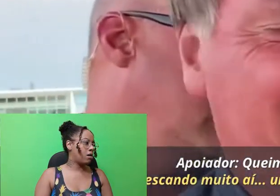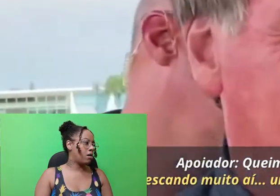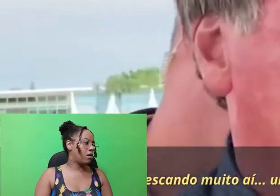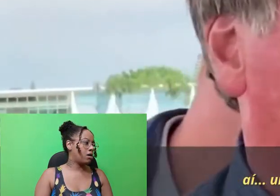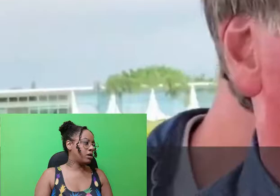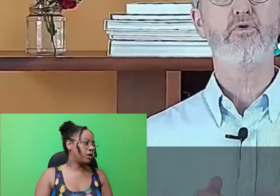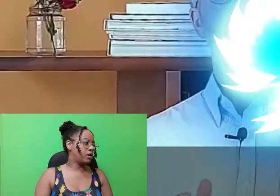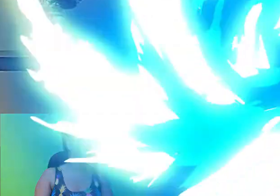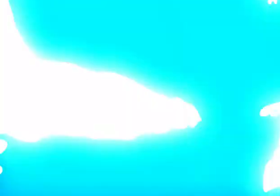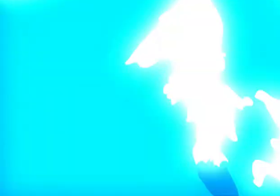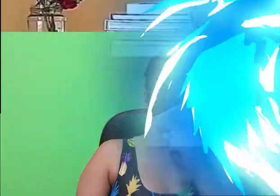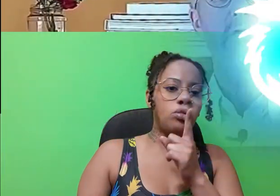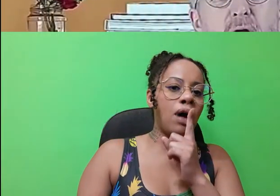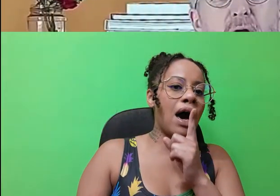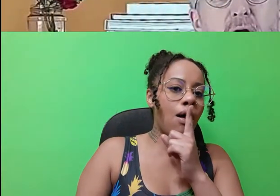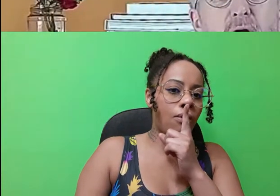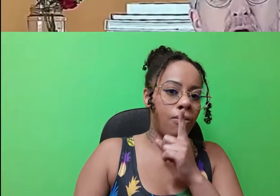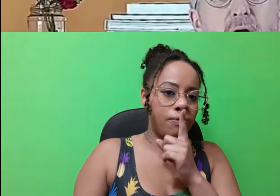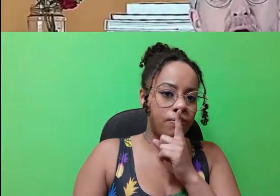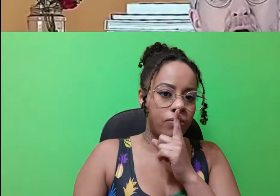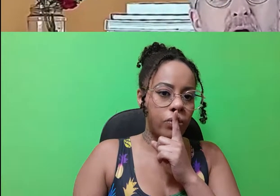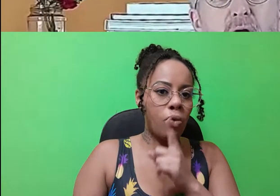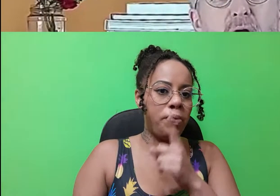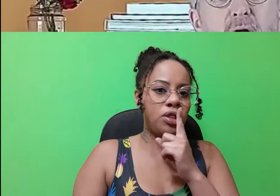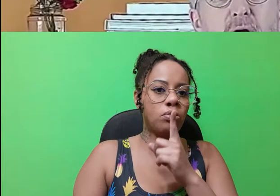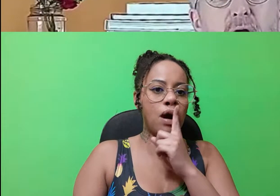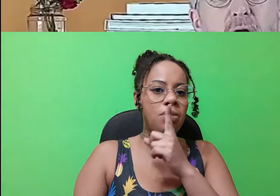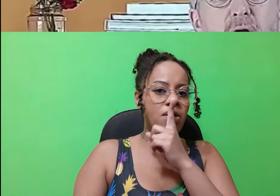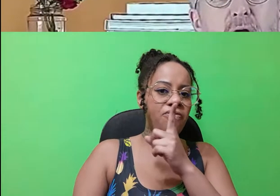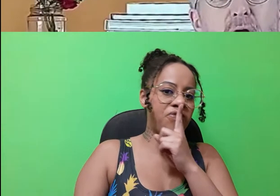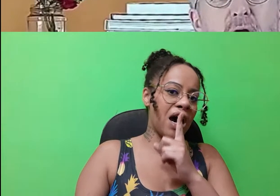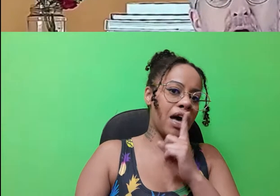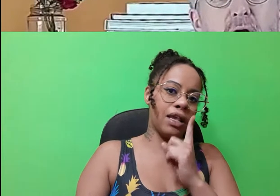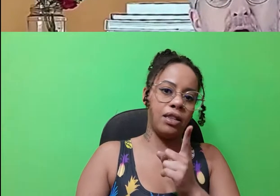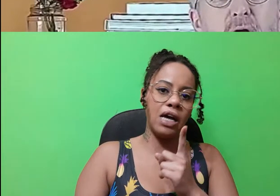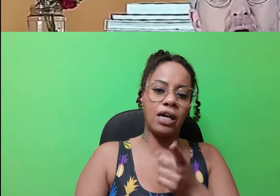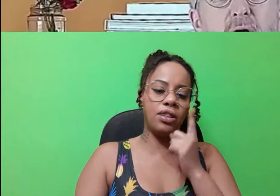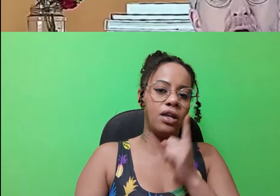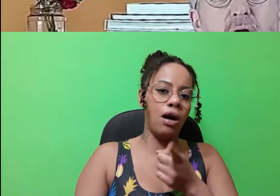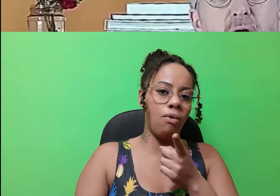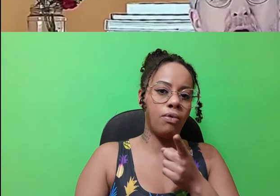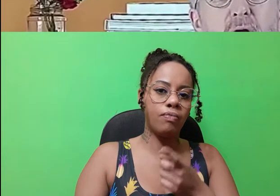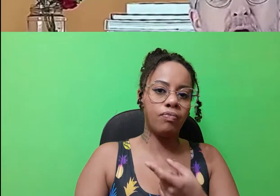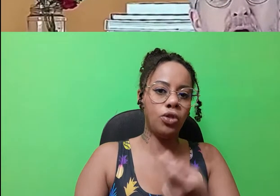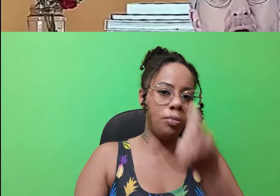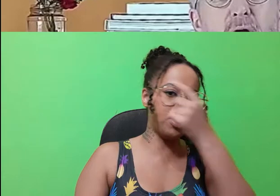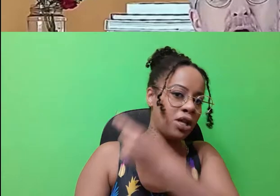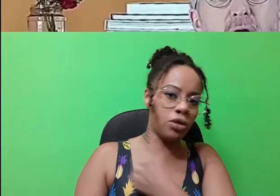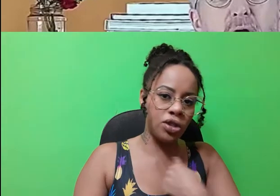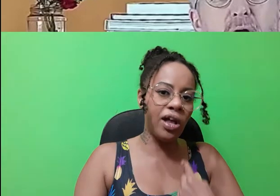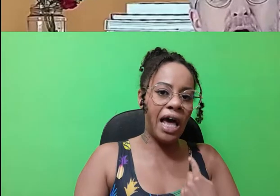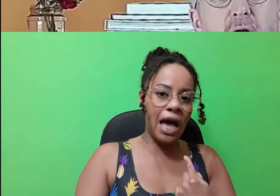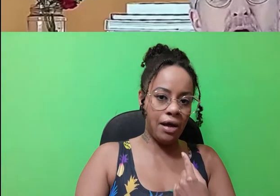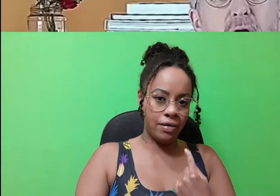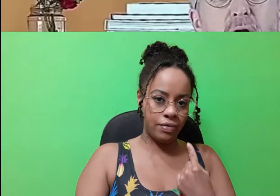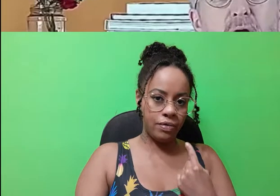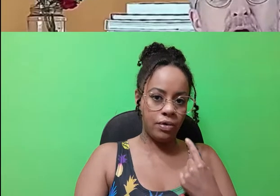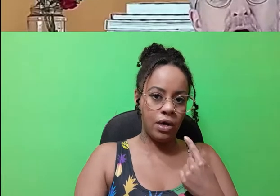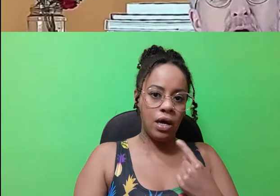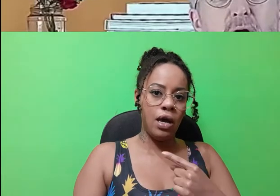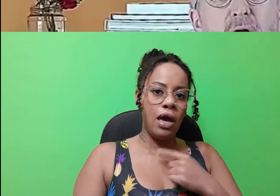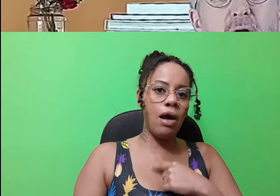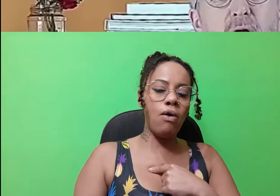O pessoal não fala da questão do protetor solar.